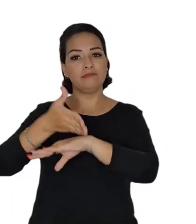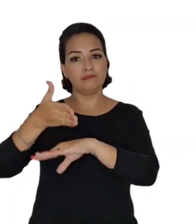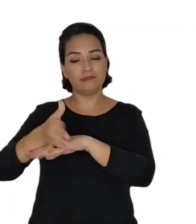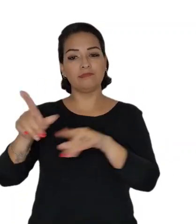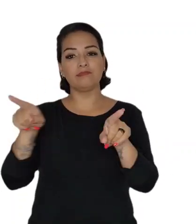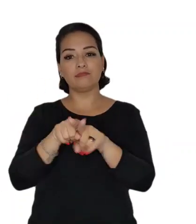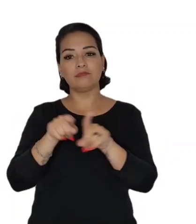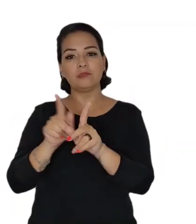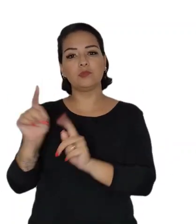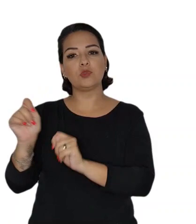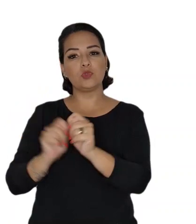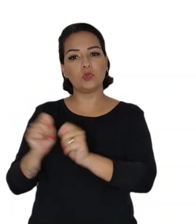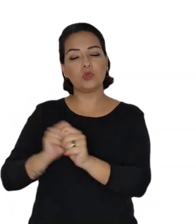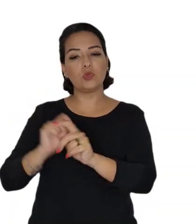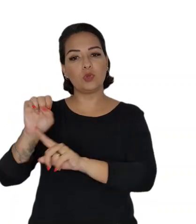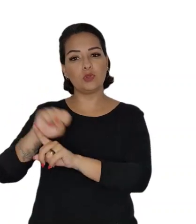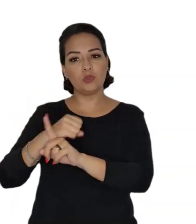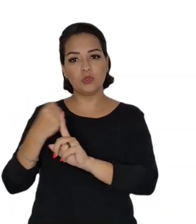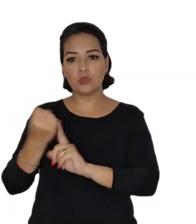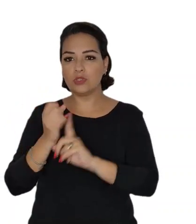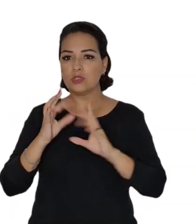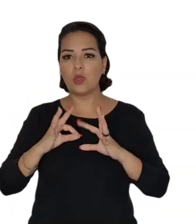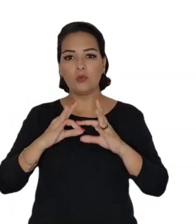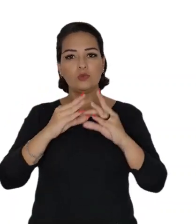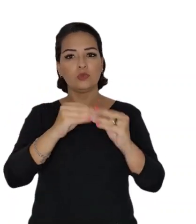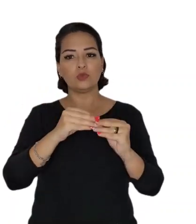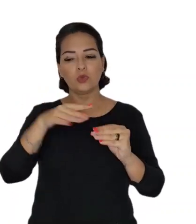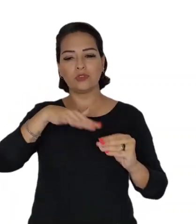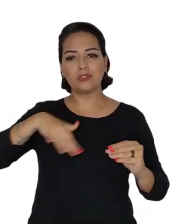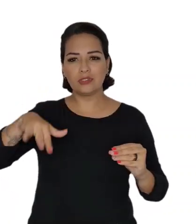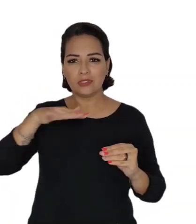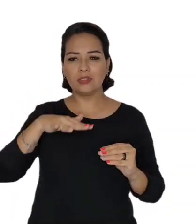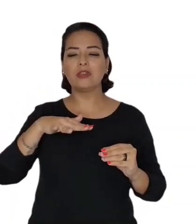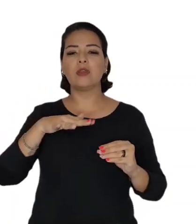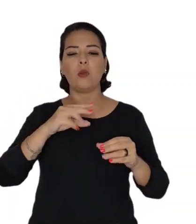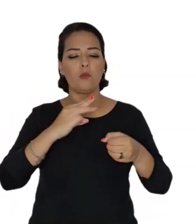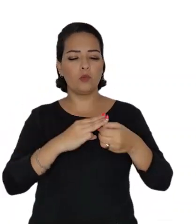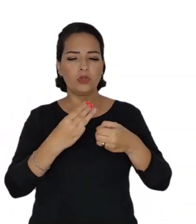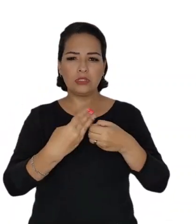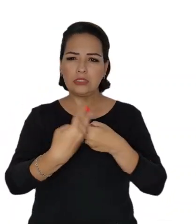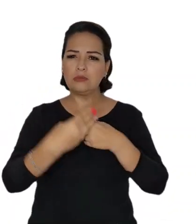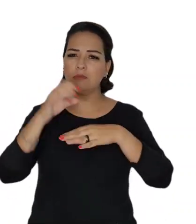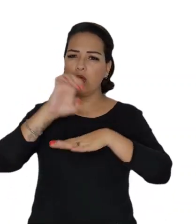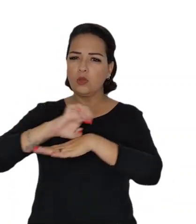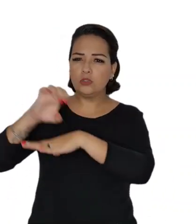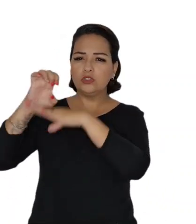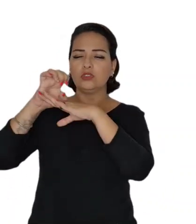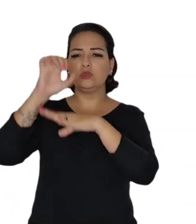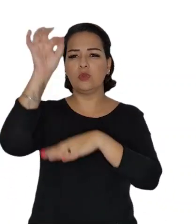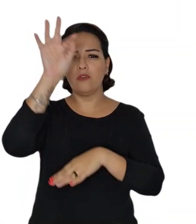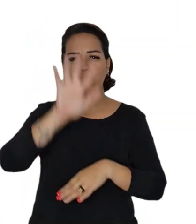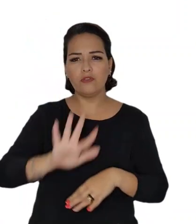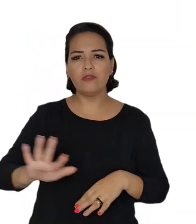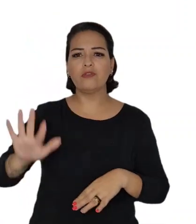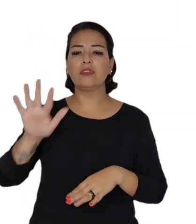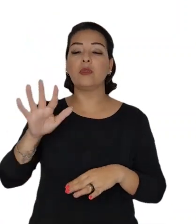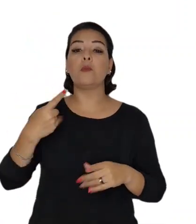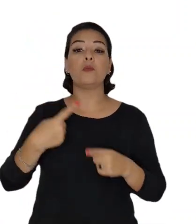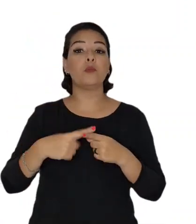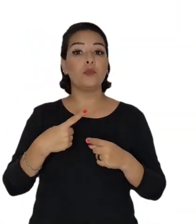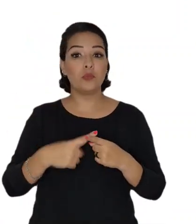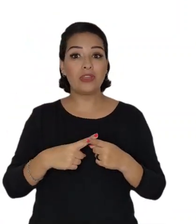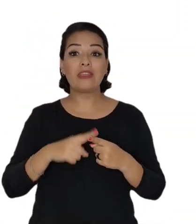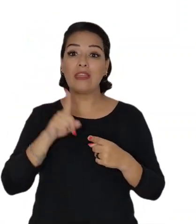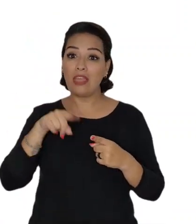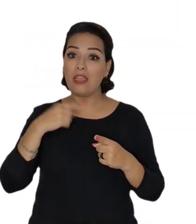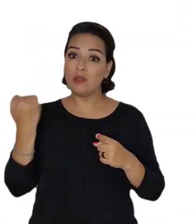participem também do controle social em todos os níveis, nível municipal, estadual, federal,